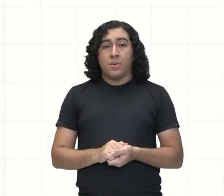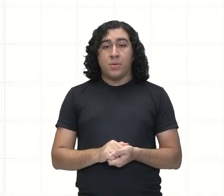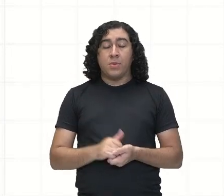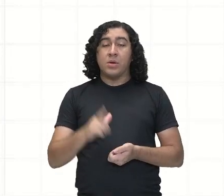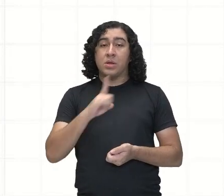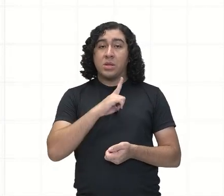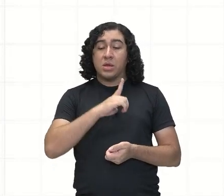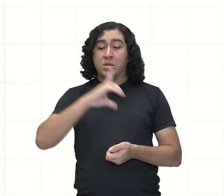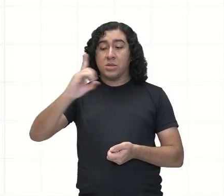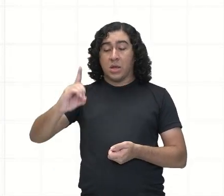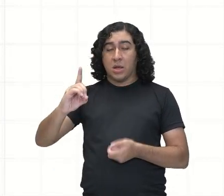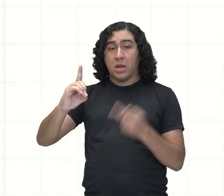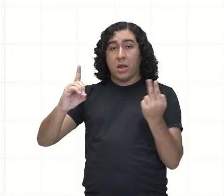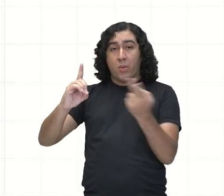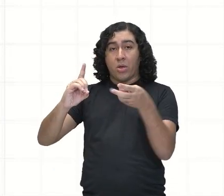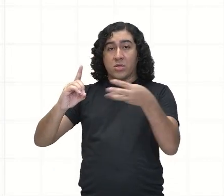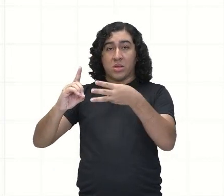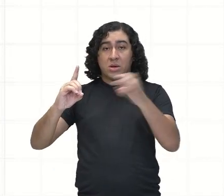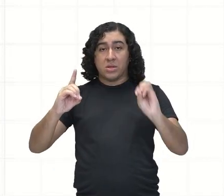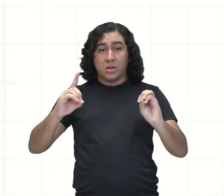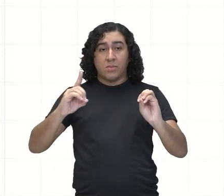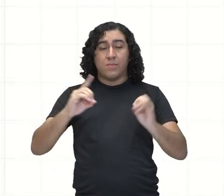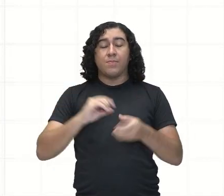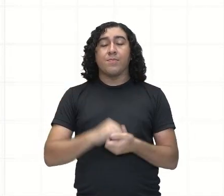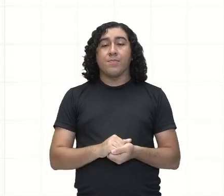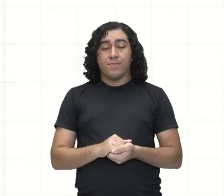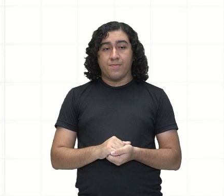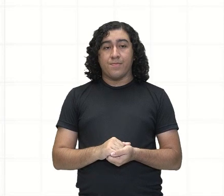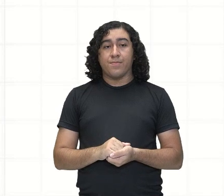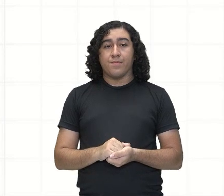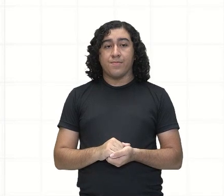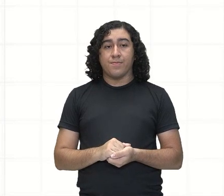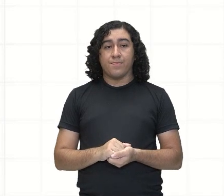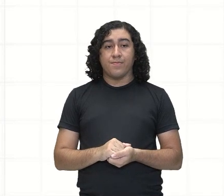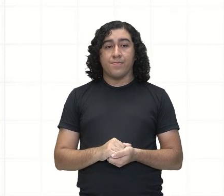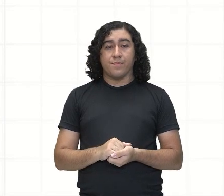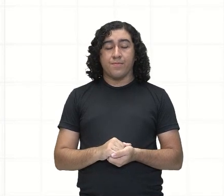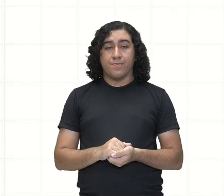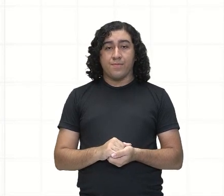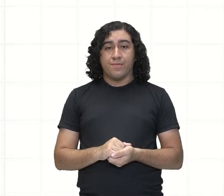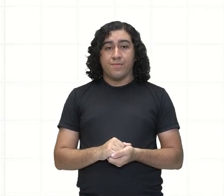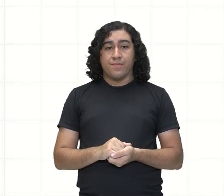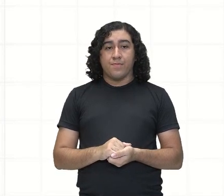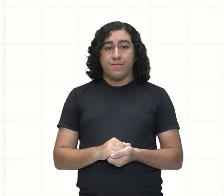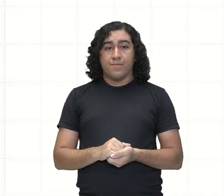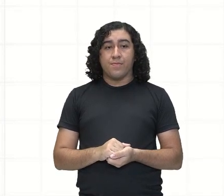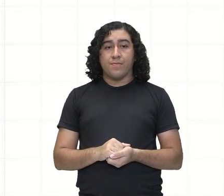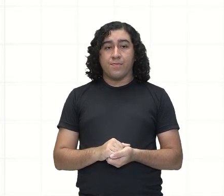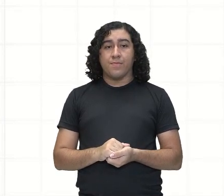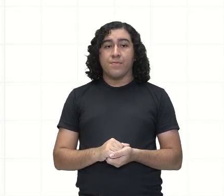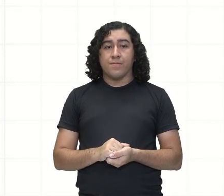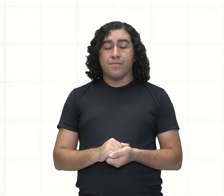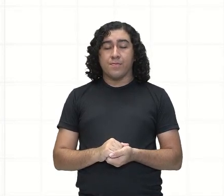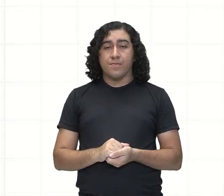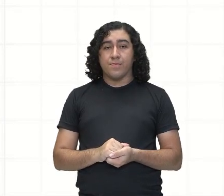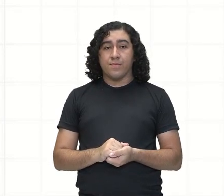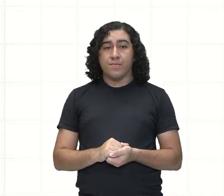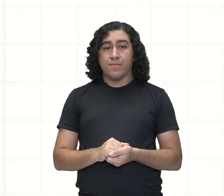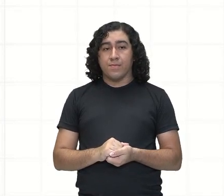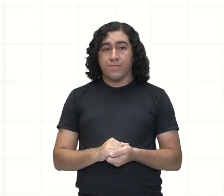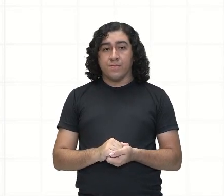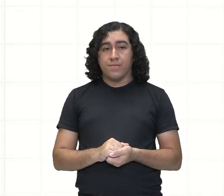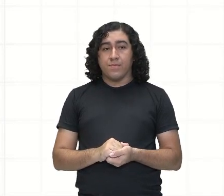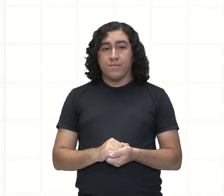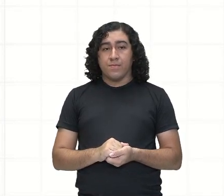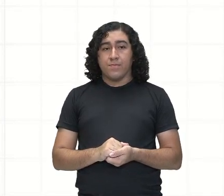numérico, diâmetro igual a 30 centímetros. Unidade de medida aqui de comprimento. Tá?